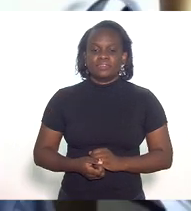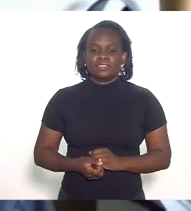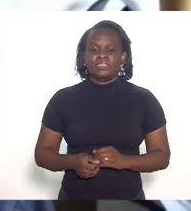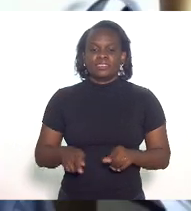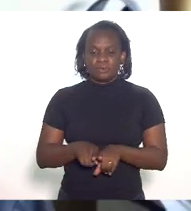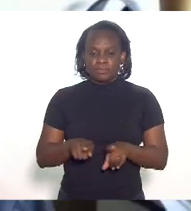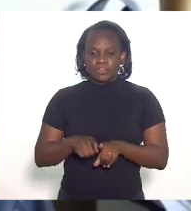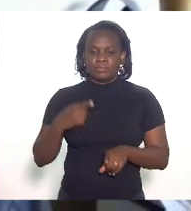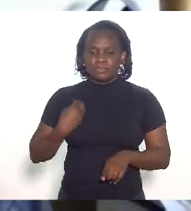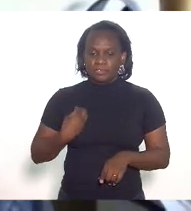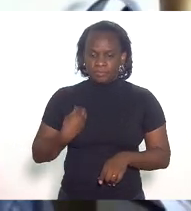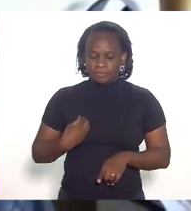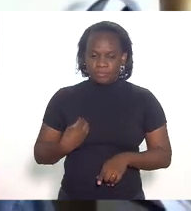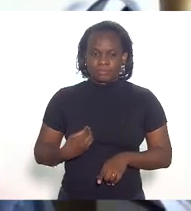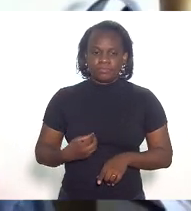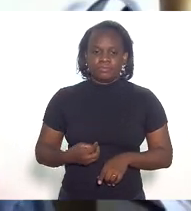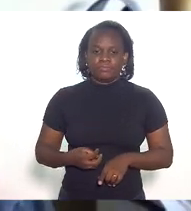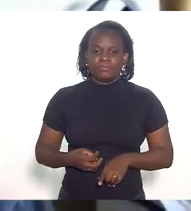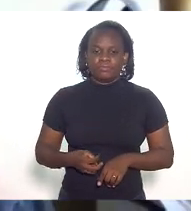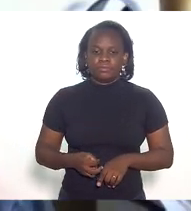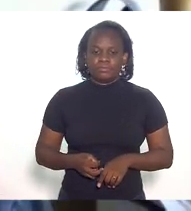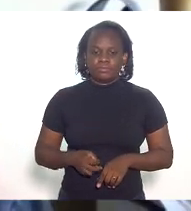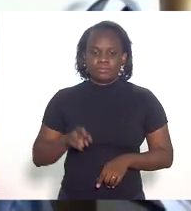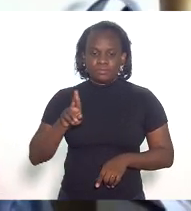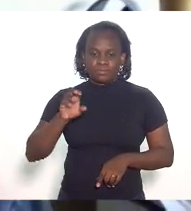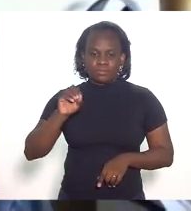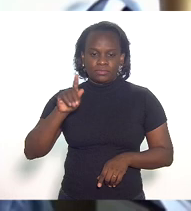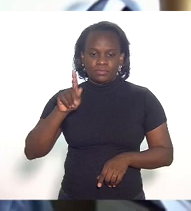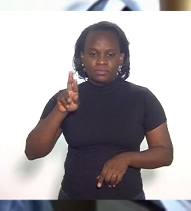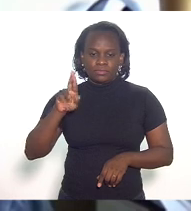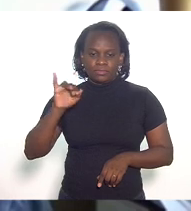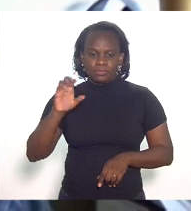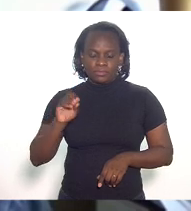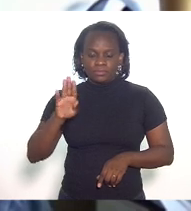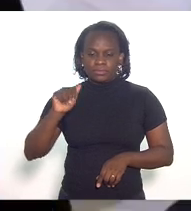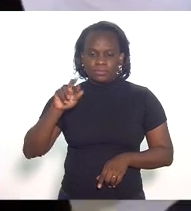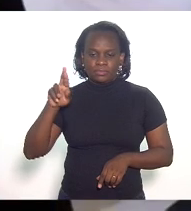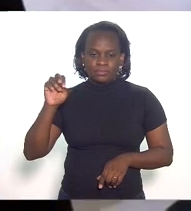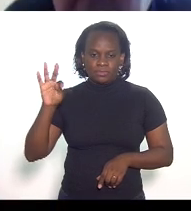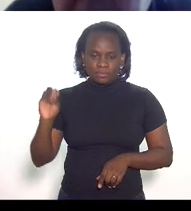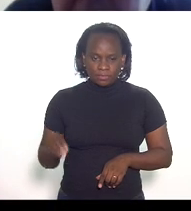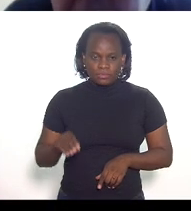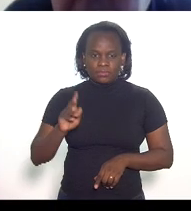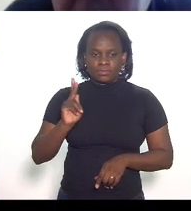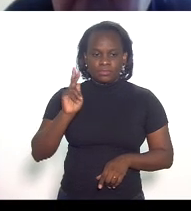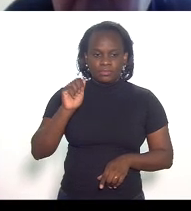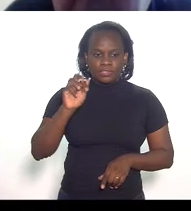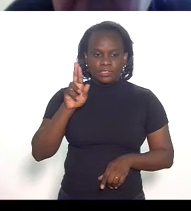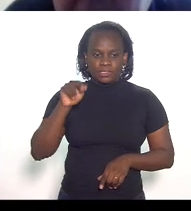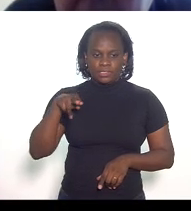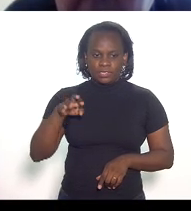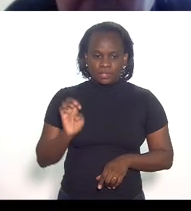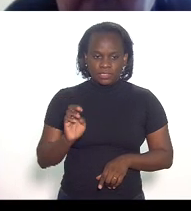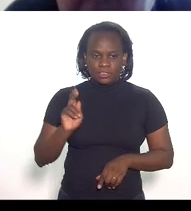ainda presentes, o Rodrigo Barreto Pinho, a Karine Cuesta,